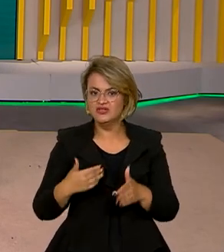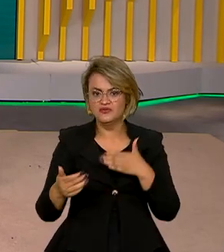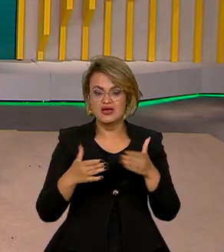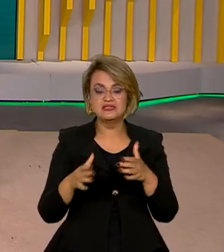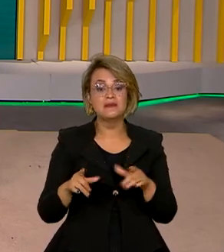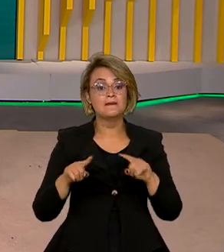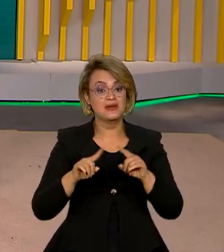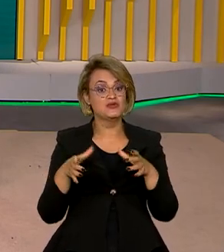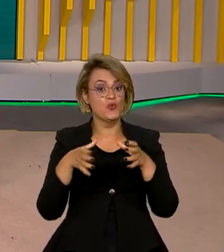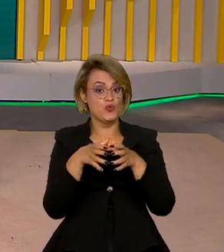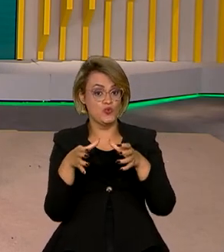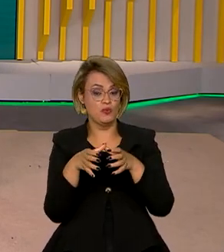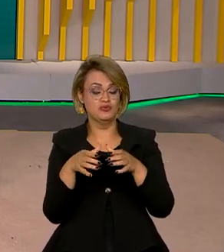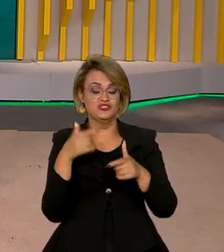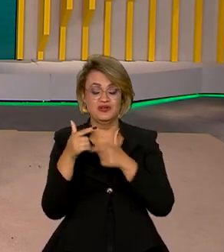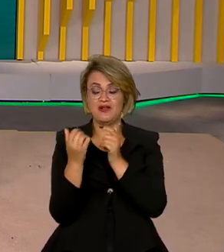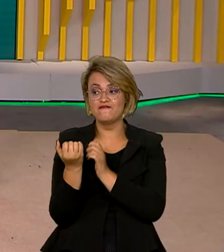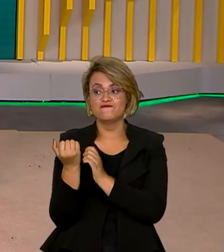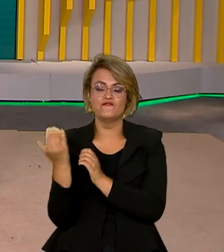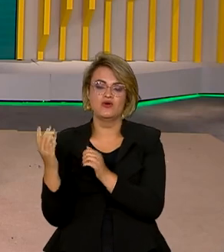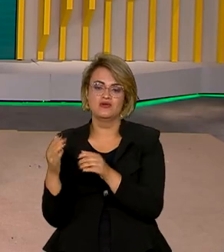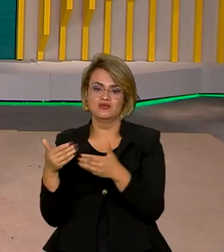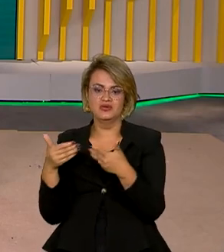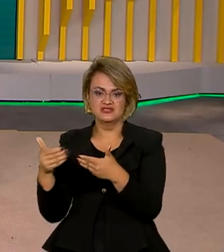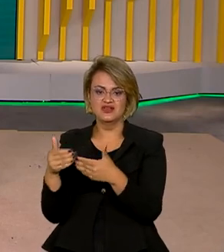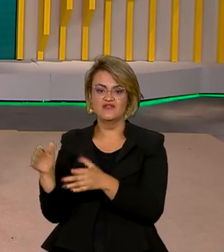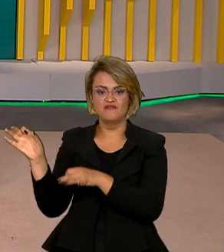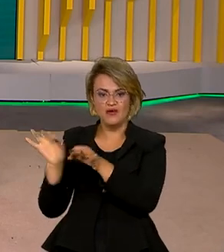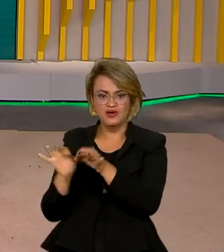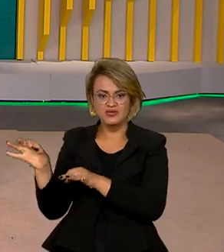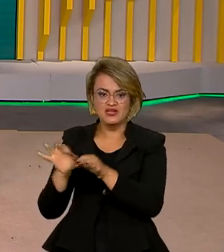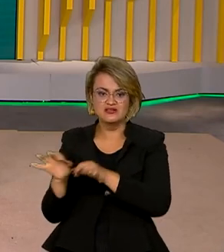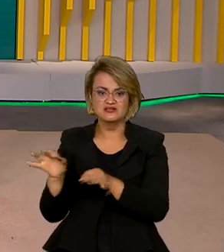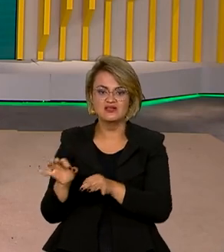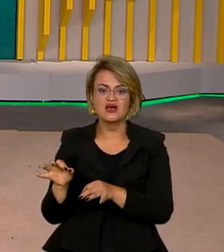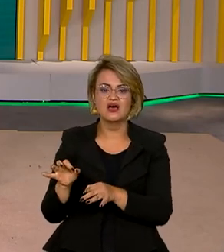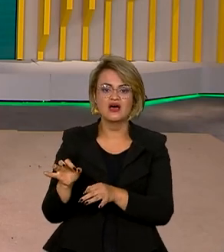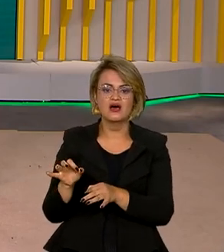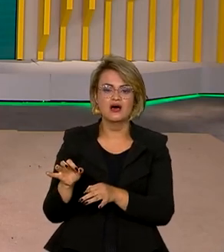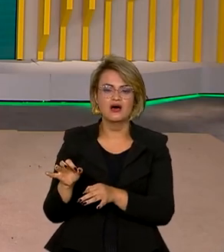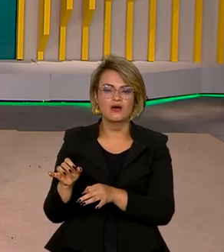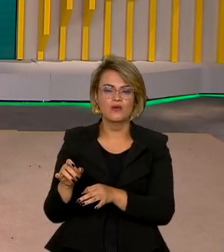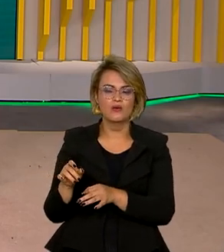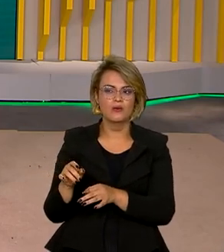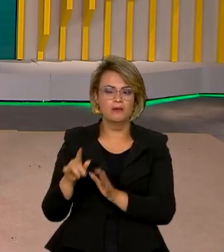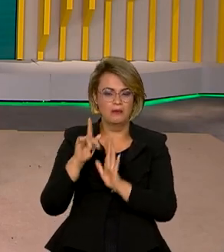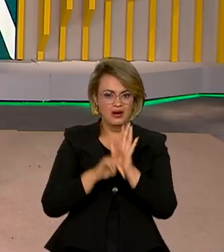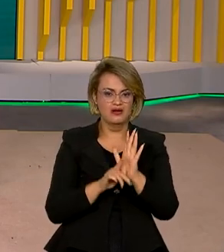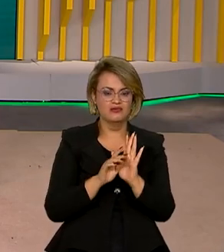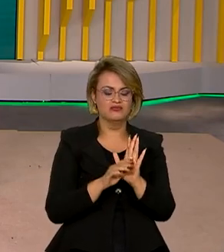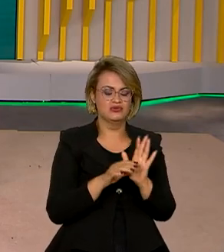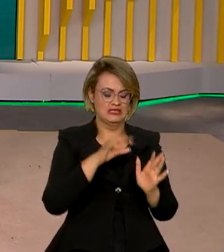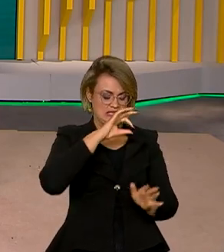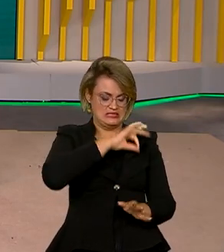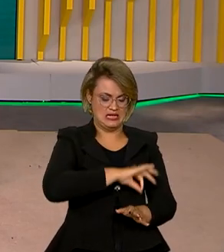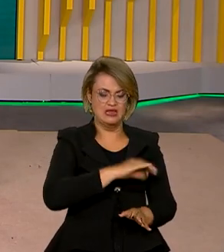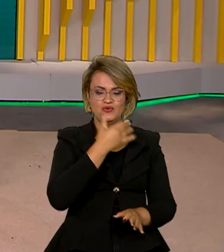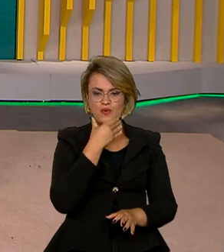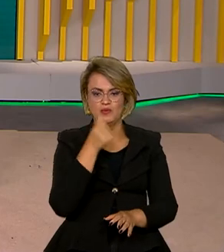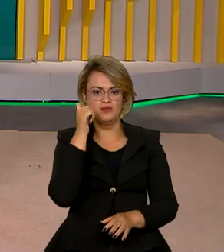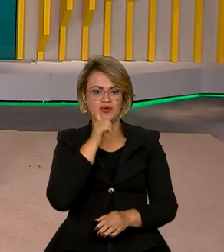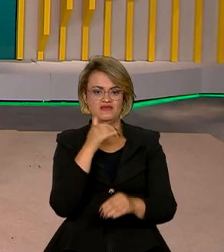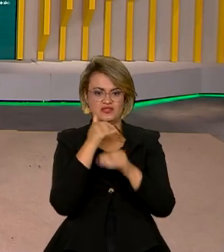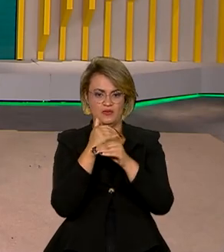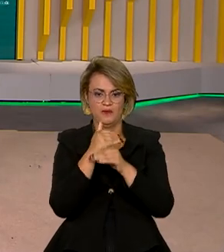Grupo de Trabalho Interministerial, que está elaborando o Plano Nacional de Igualdade Salarial entre Homens e Mulheres no país, Ana.